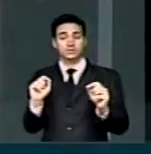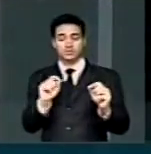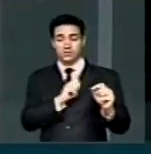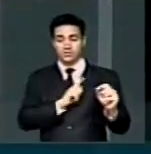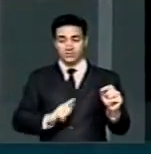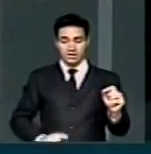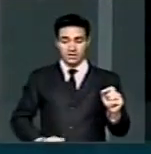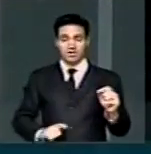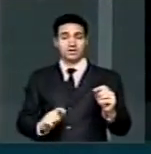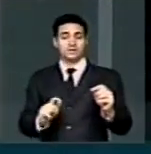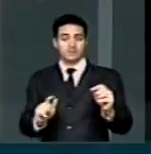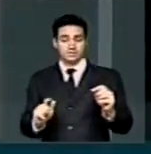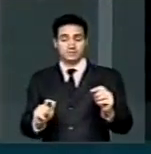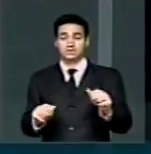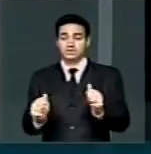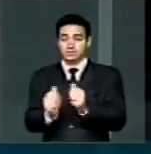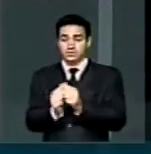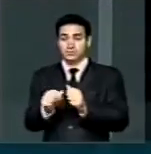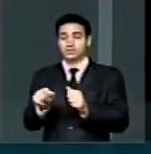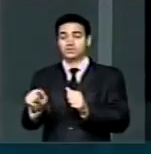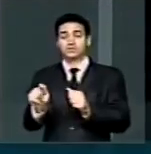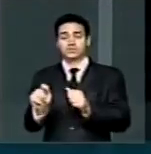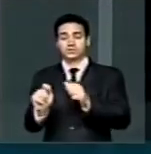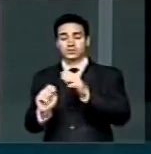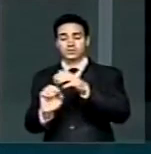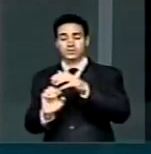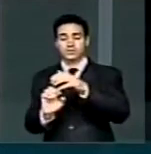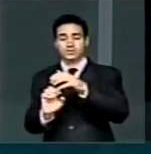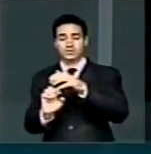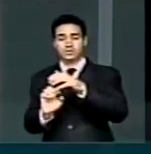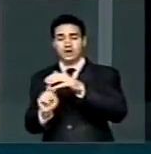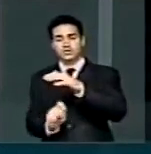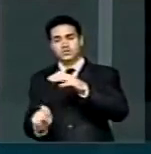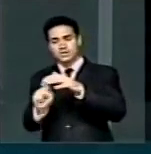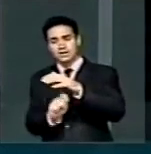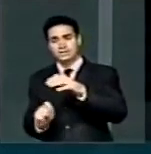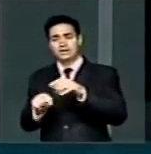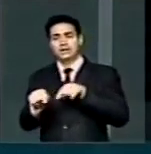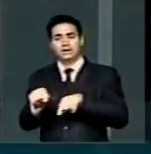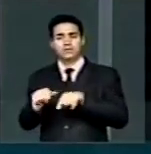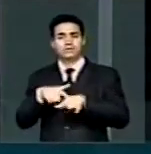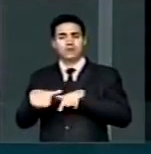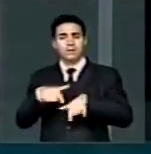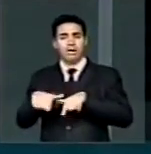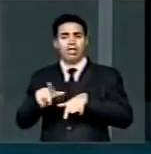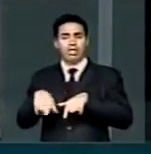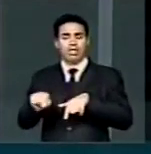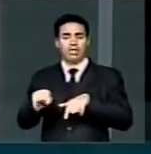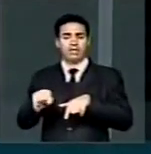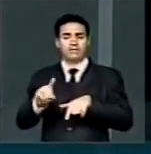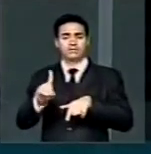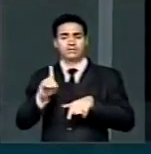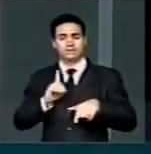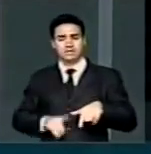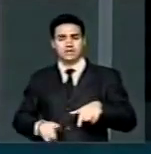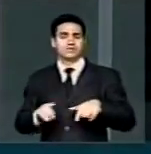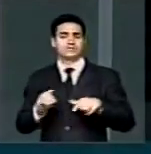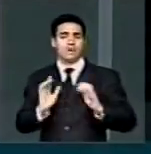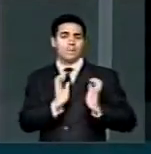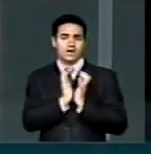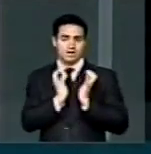público, Estado e as entidades assistenciais que trabalham com deficientes, as APAES